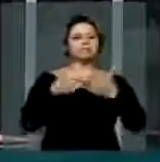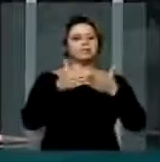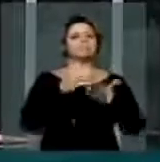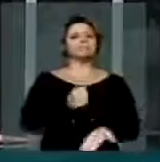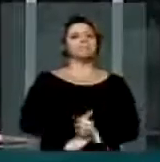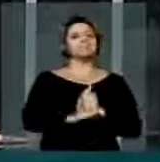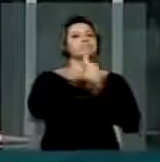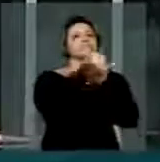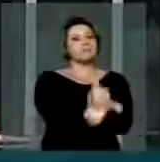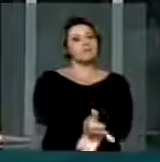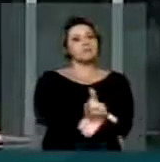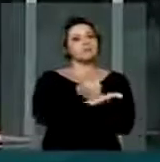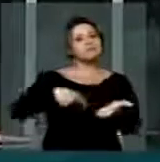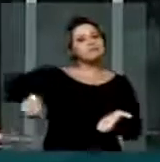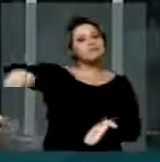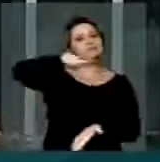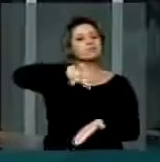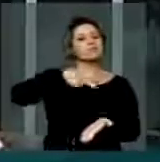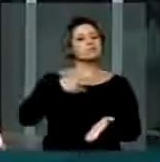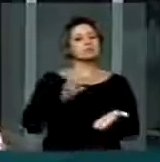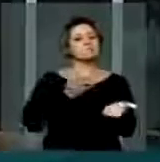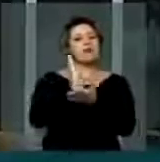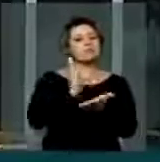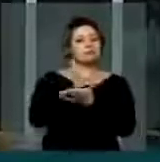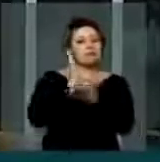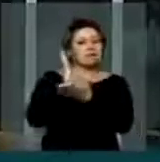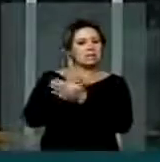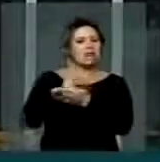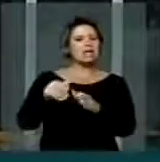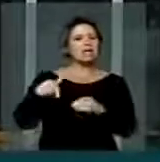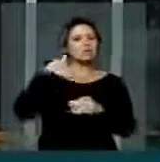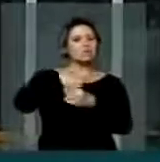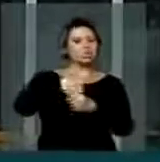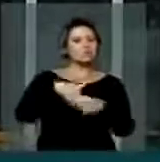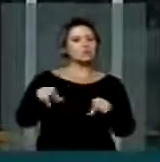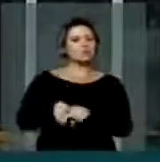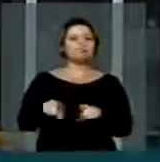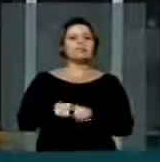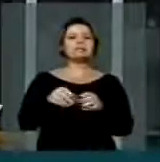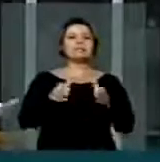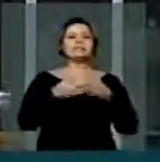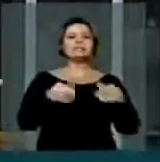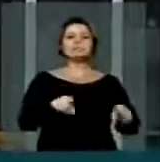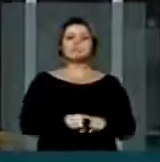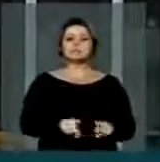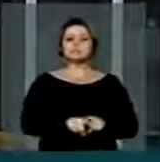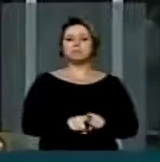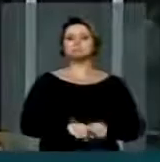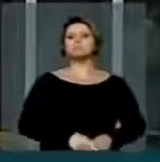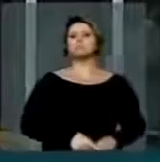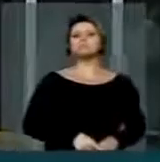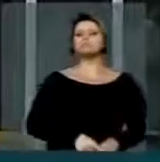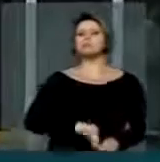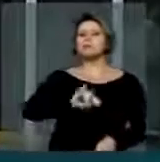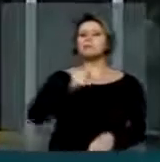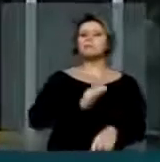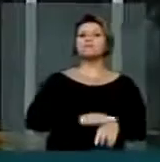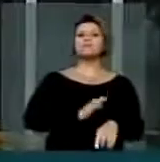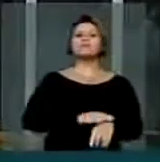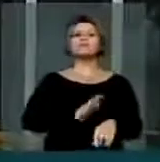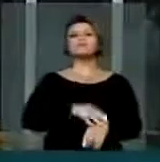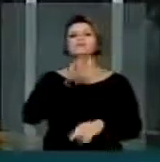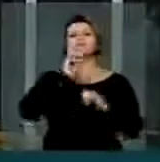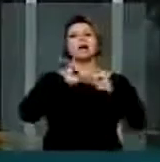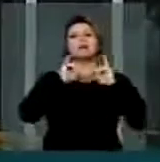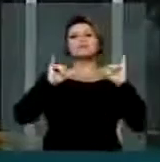nossos nobres colegas para aprovação desta matéria. Como também, senhor presidente, queremos também aproveitar a oportunidade para